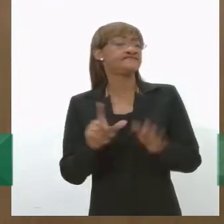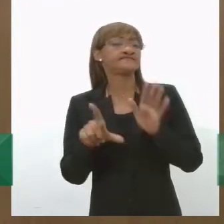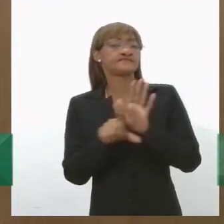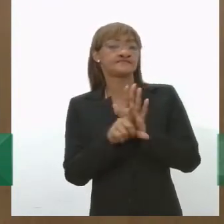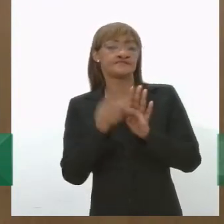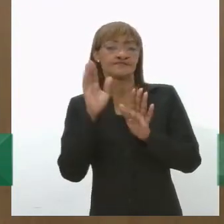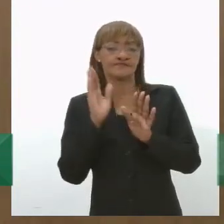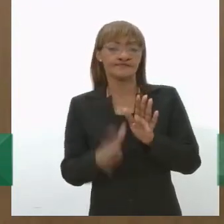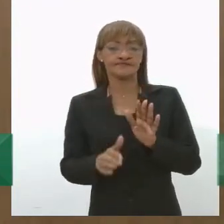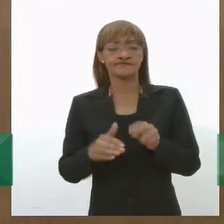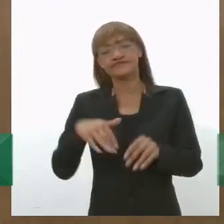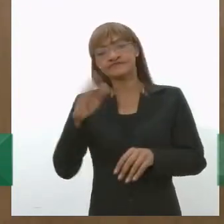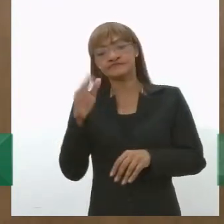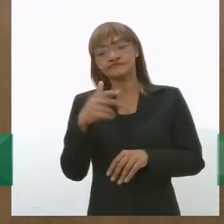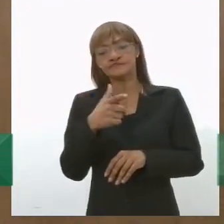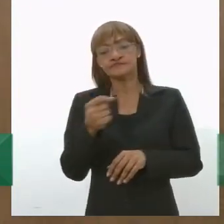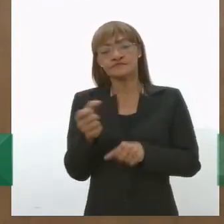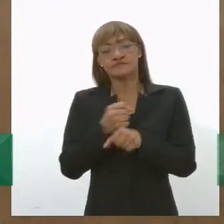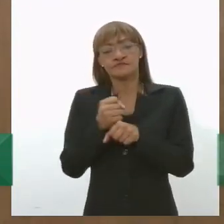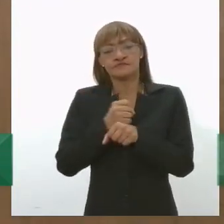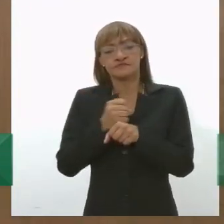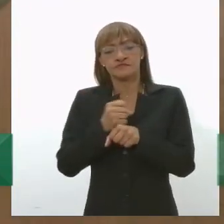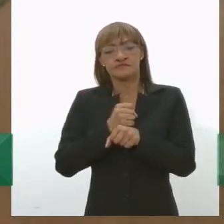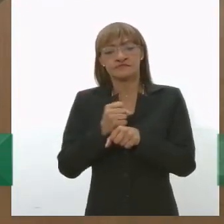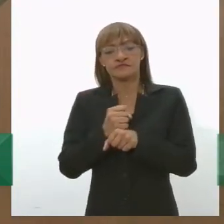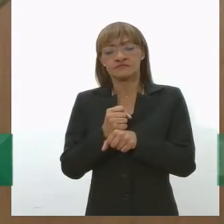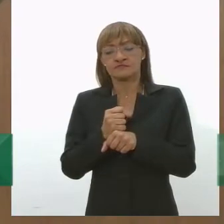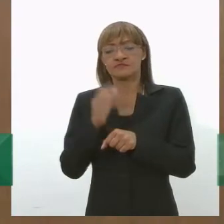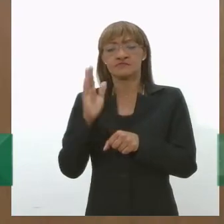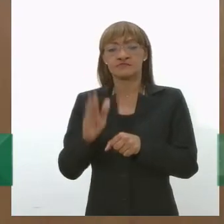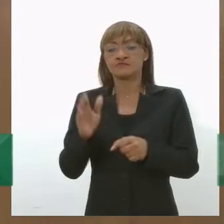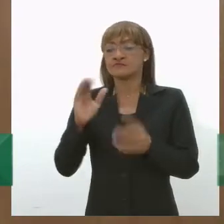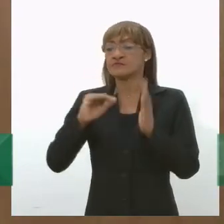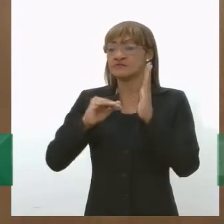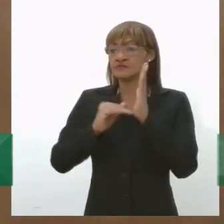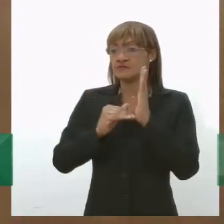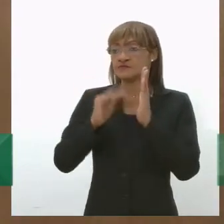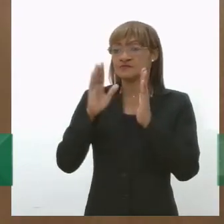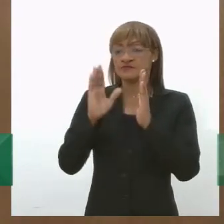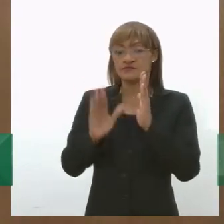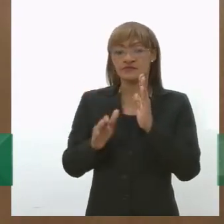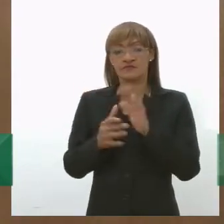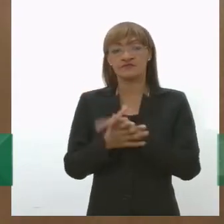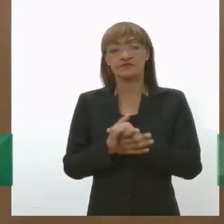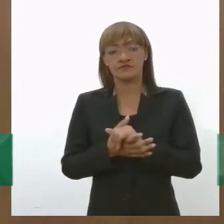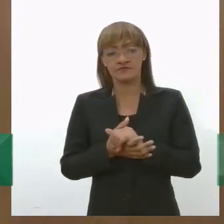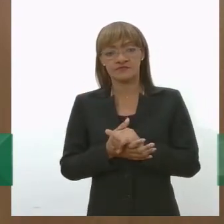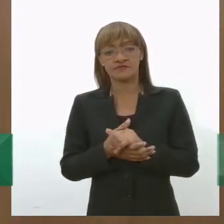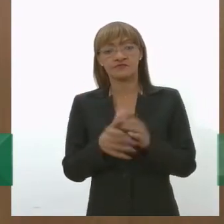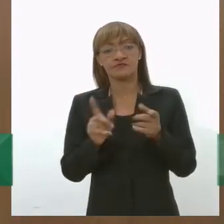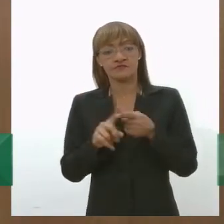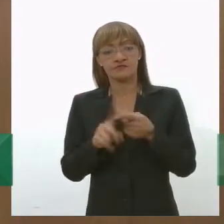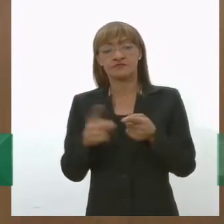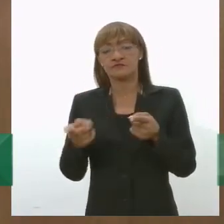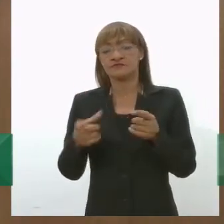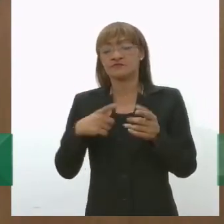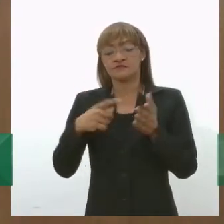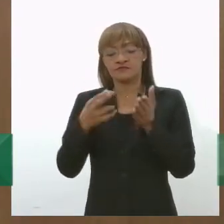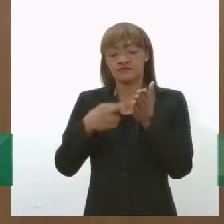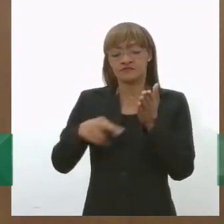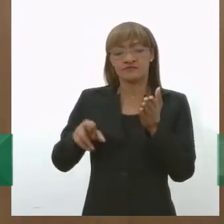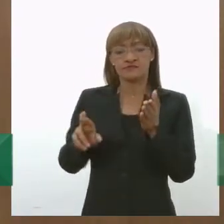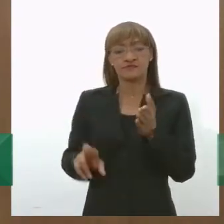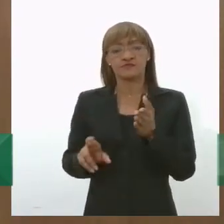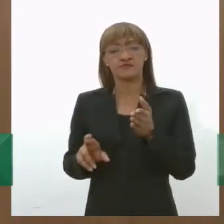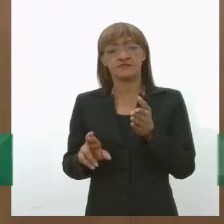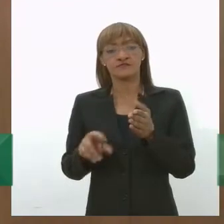mais de 20 anos de discussão no Congresso Nacional e em conjunto, né? Foram produzidas resoluções do Conselho Nacional do Meio